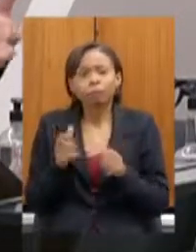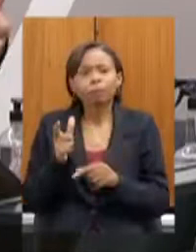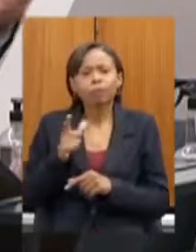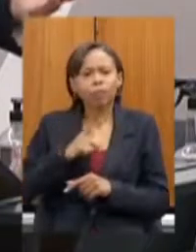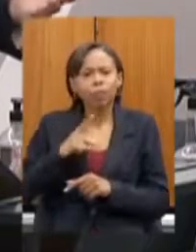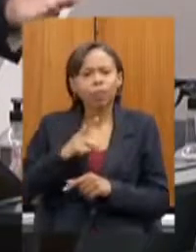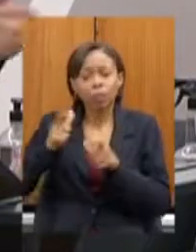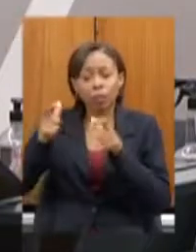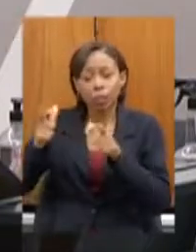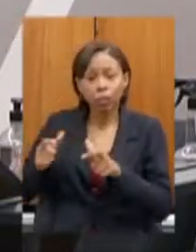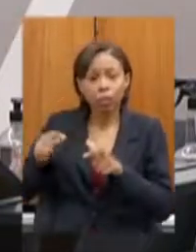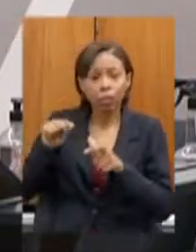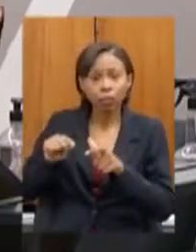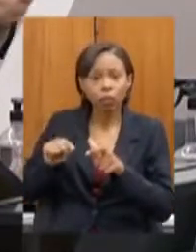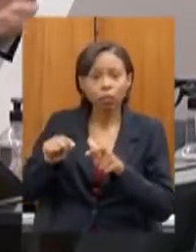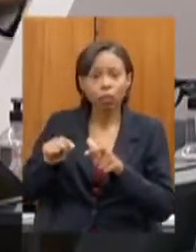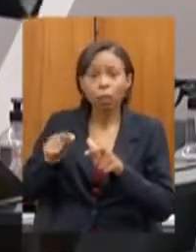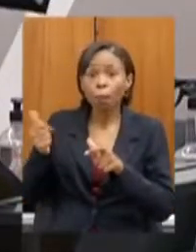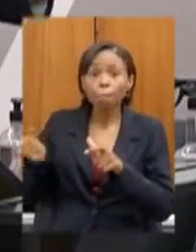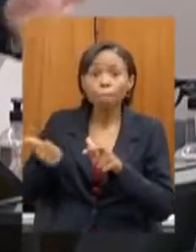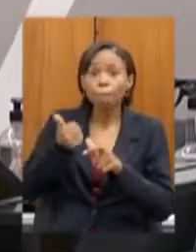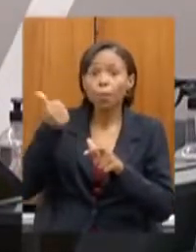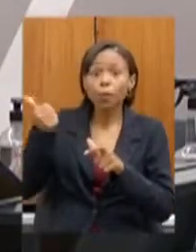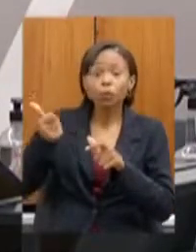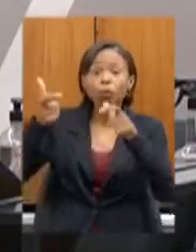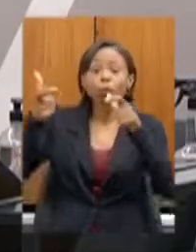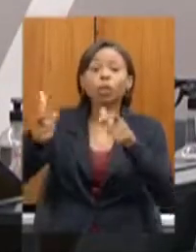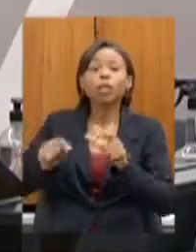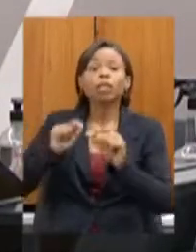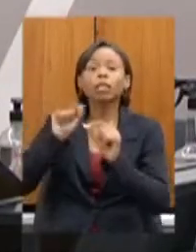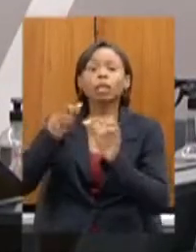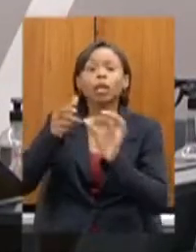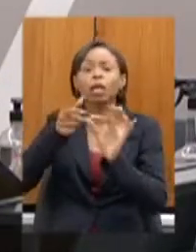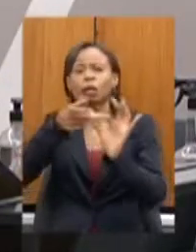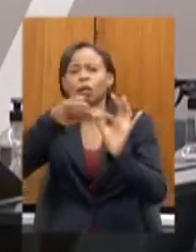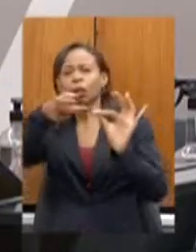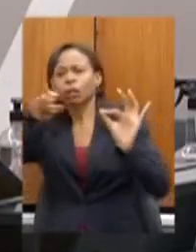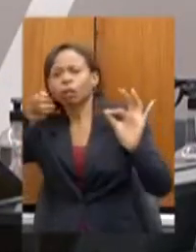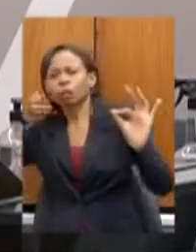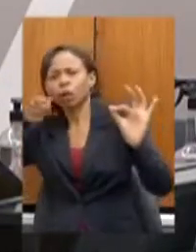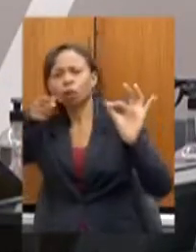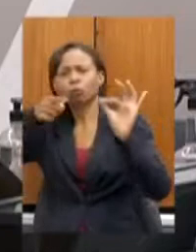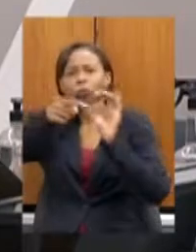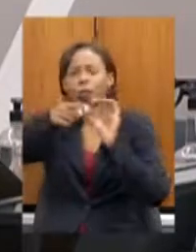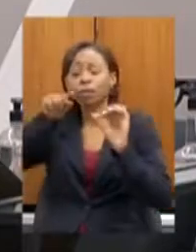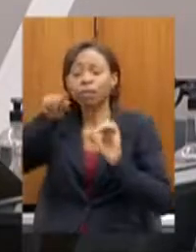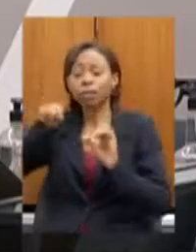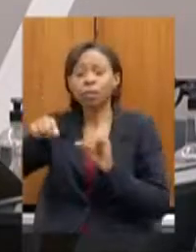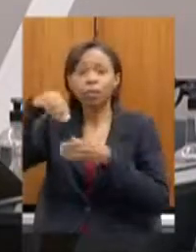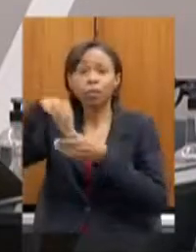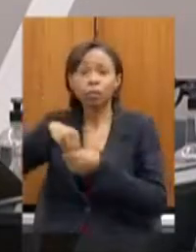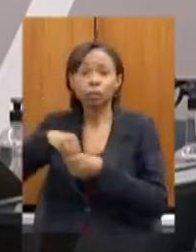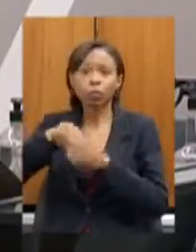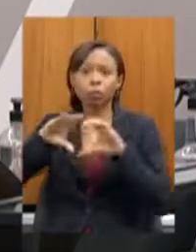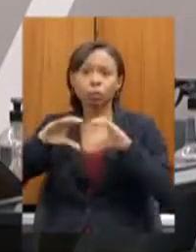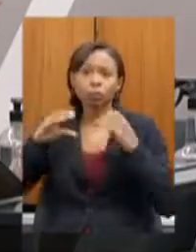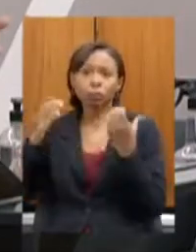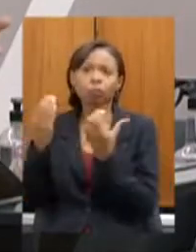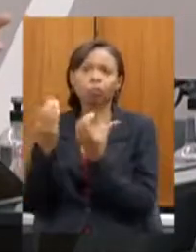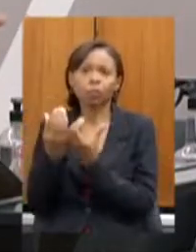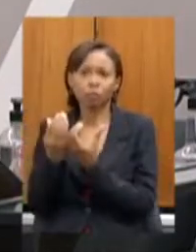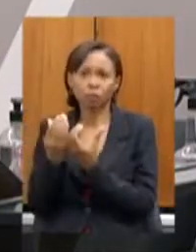melhor pista deputado João Leite de arco e flecha a única de Minas Gerais no Mineirinho deputado Raul Belen lá no